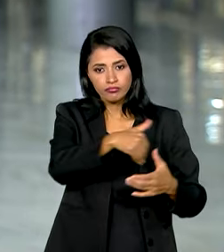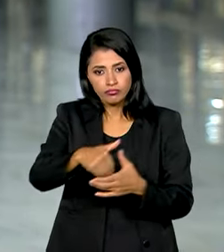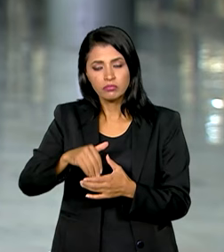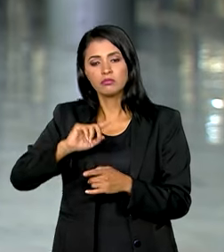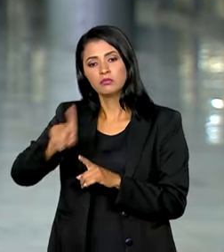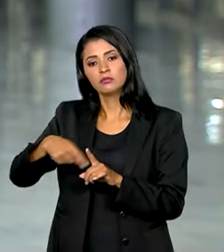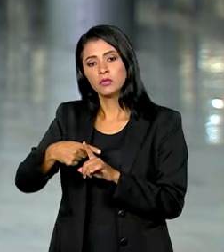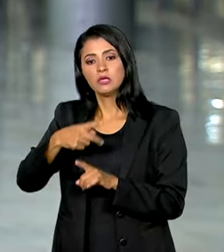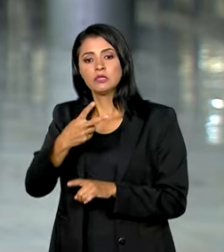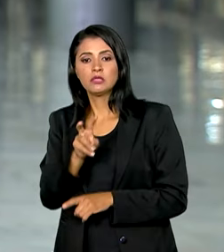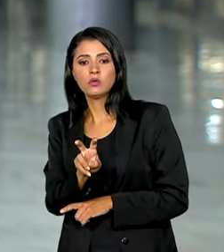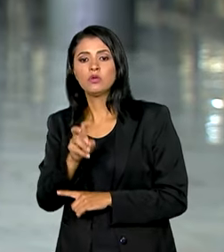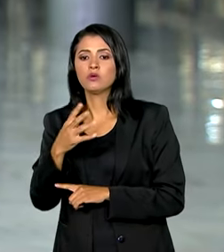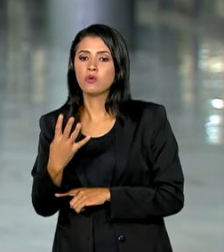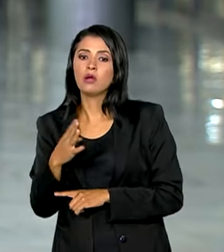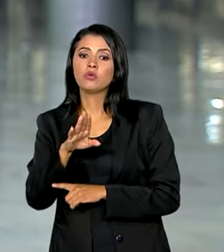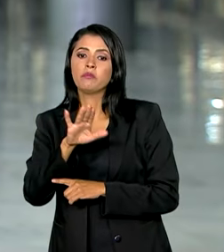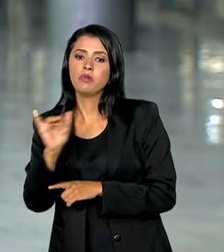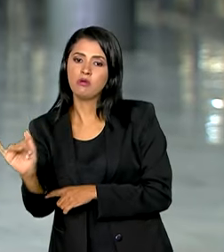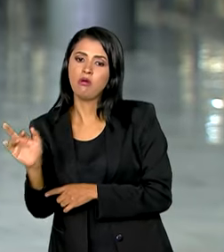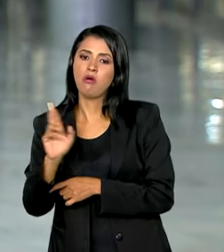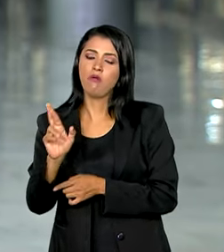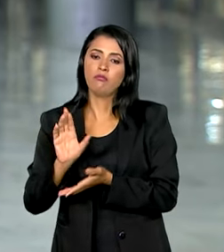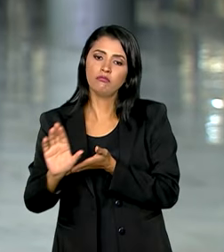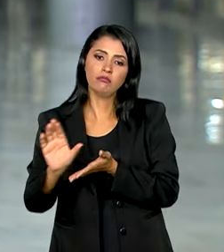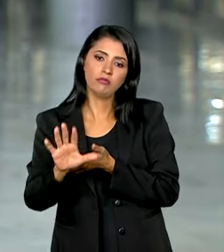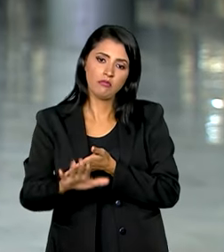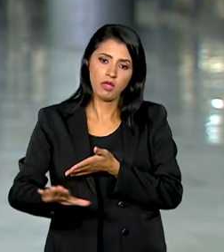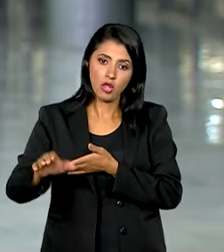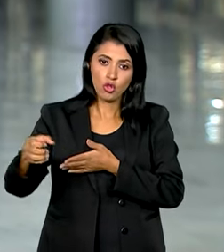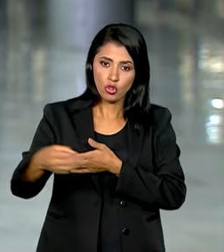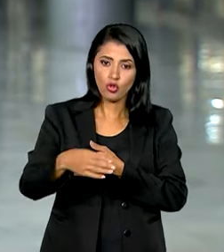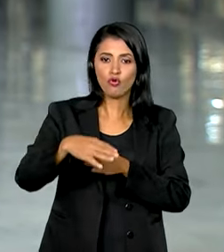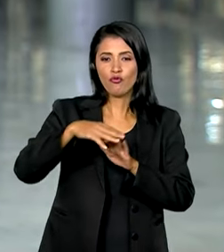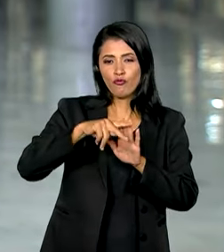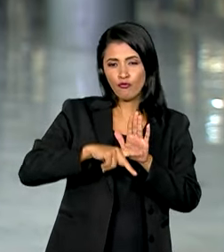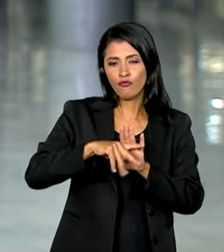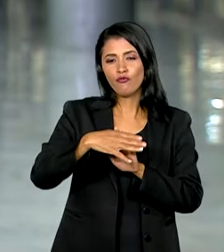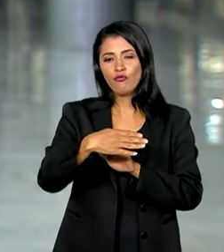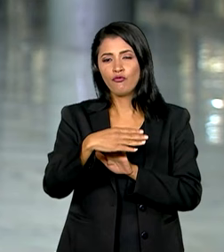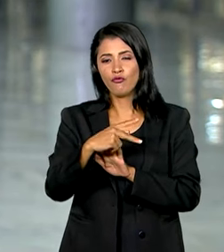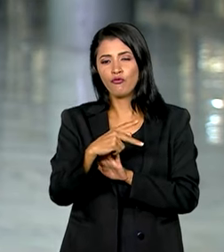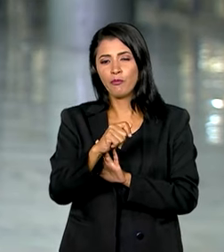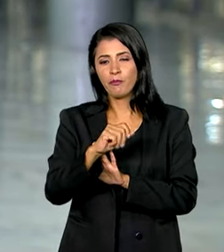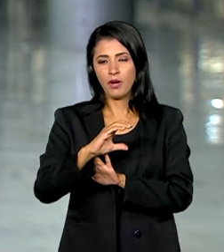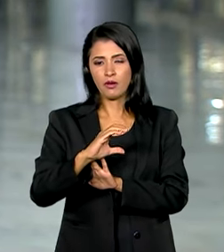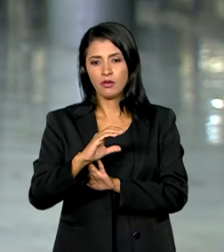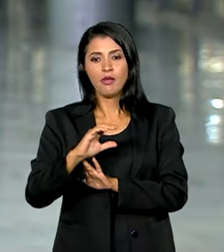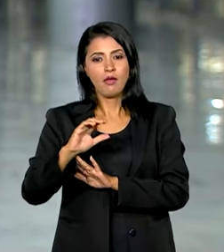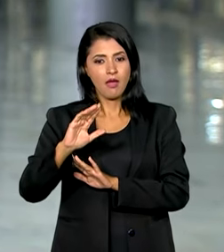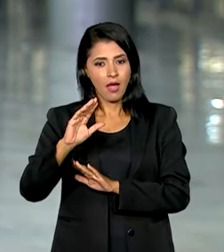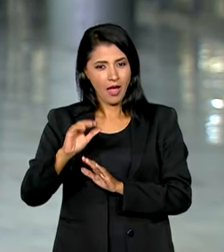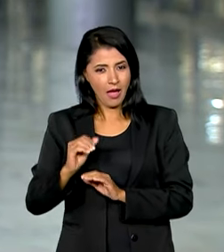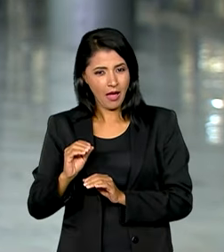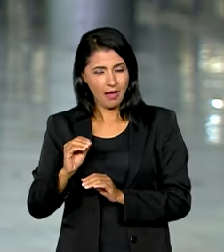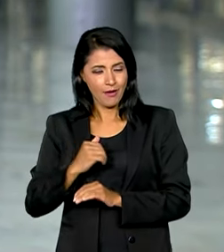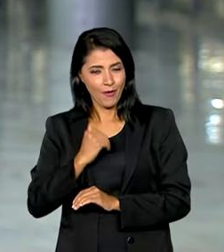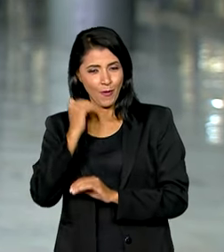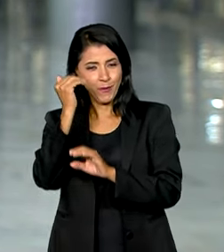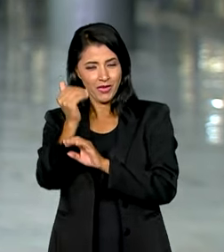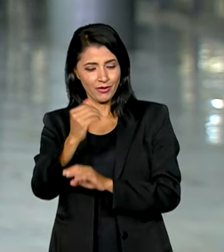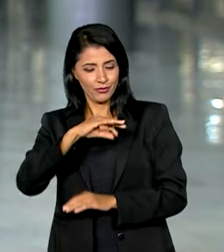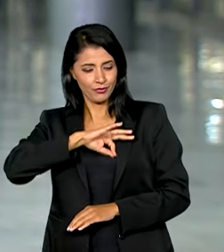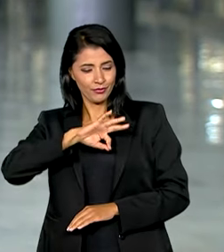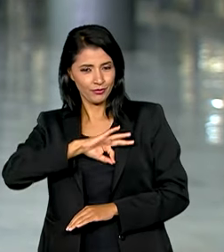R 54 bilhões de investimentos para o novo PAC. O aumento do salário mínimo para este ano também foi